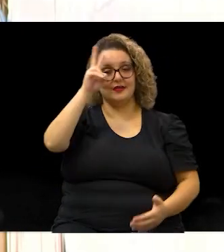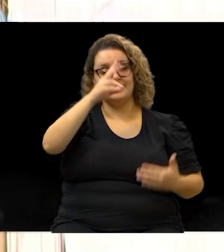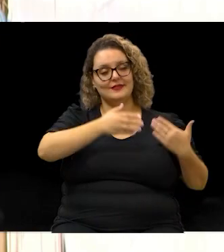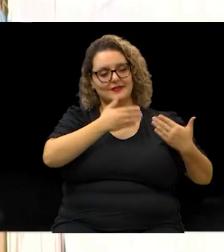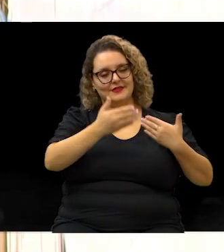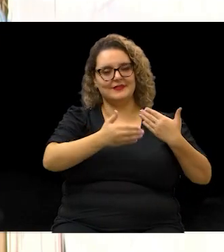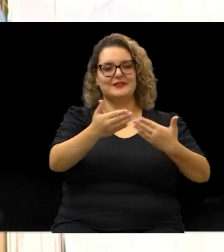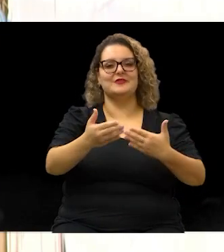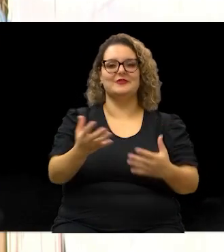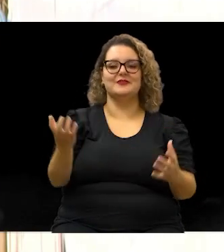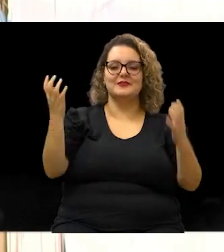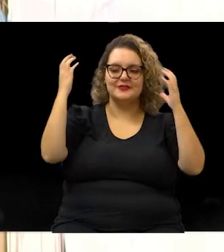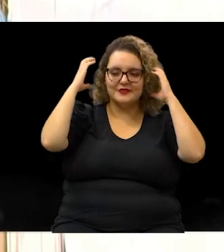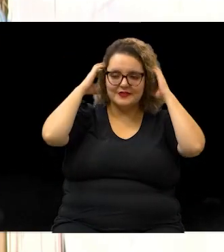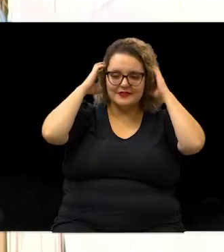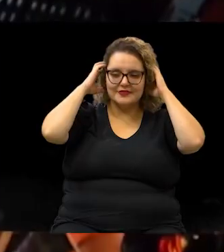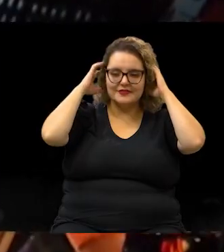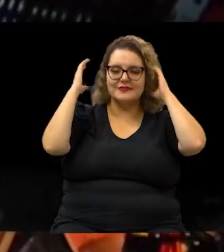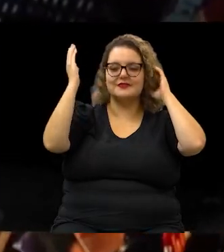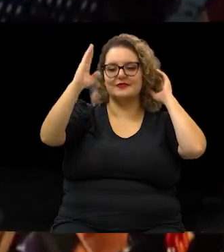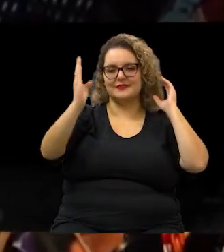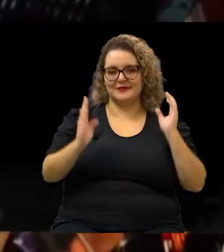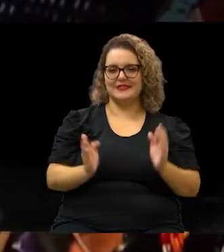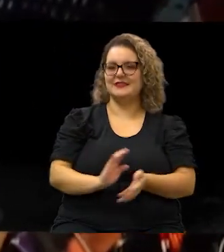do rádio no Brasil.